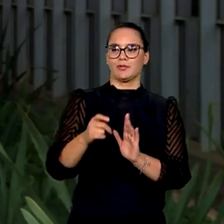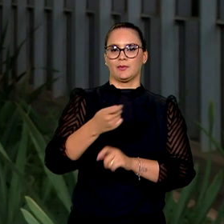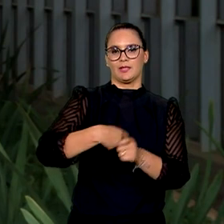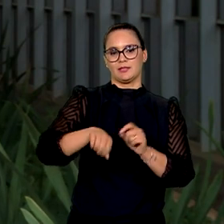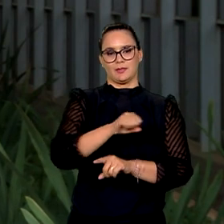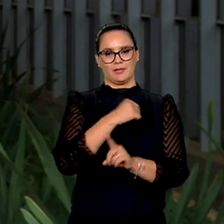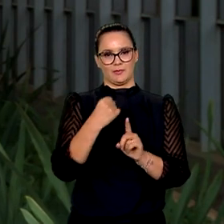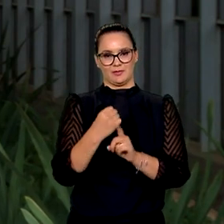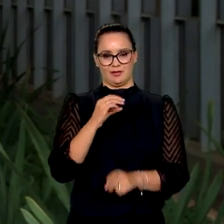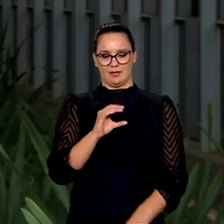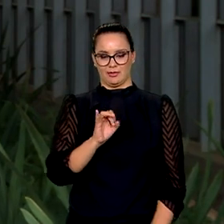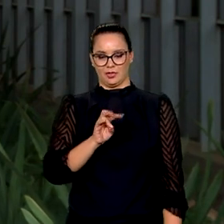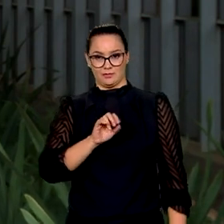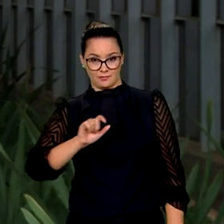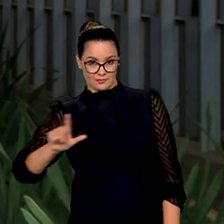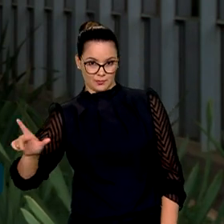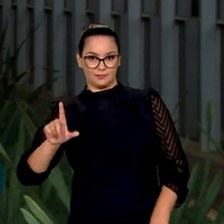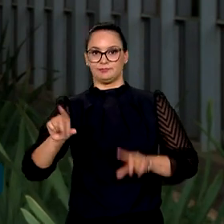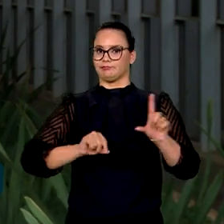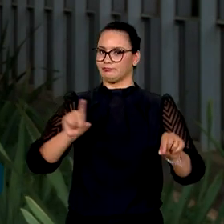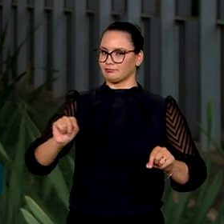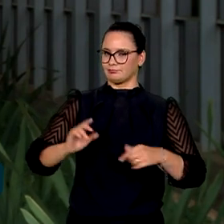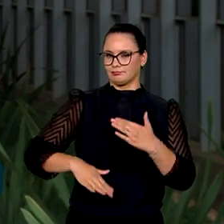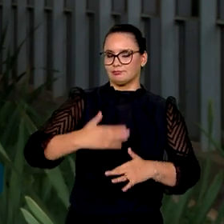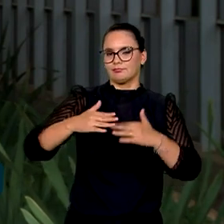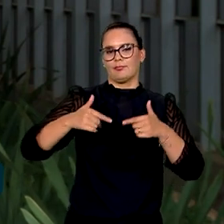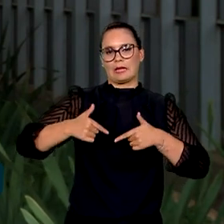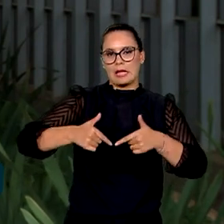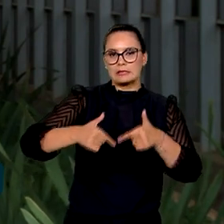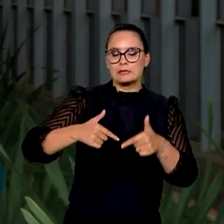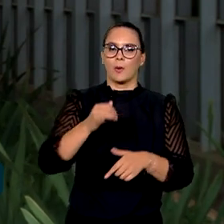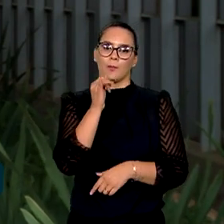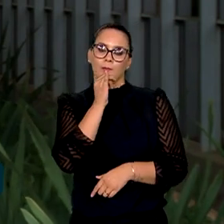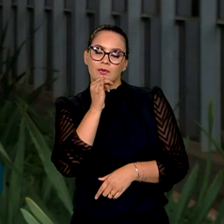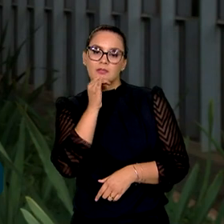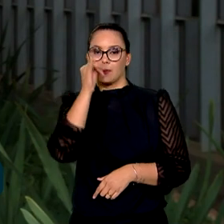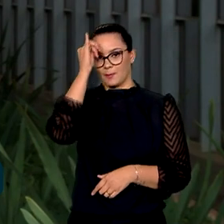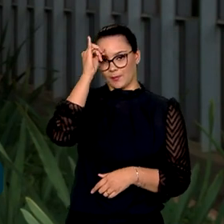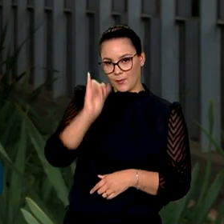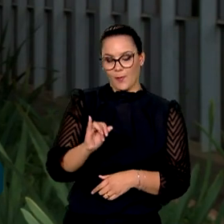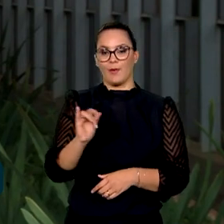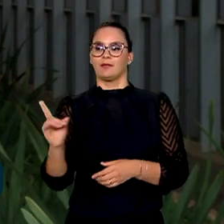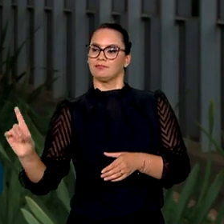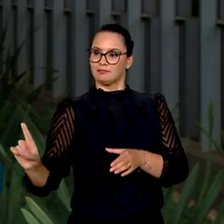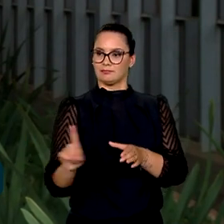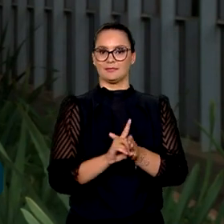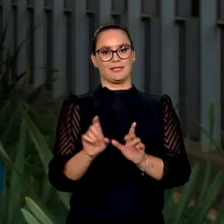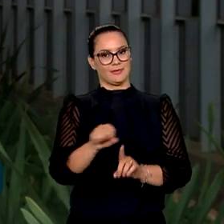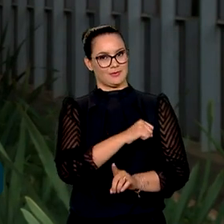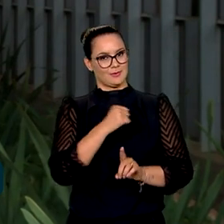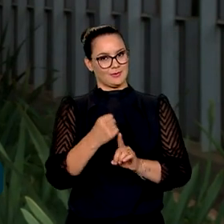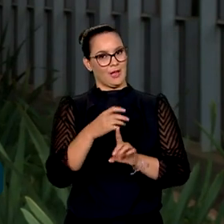sociedade civil. Os selecionados devem desenvolver ações, por exemplo, de prevenção, reinserção social,